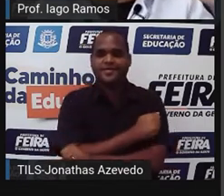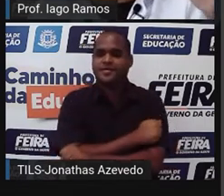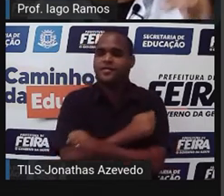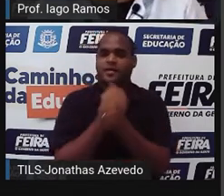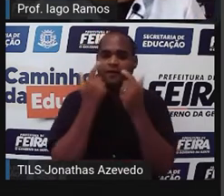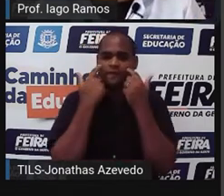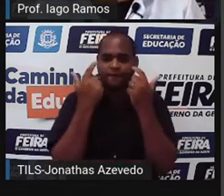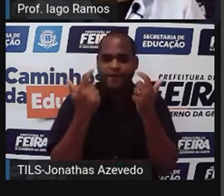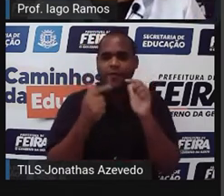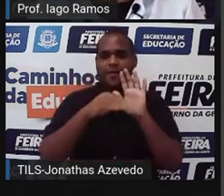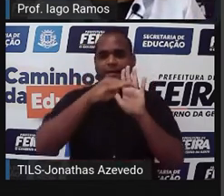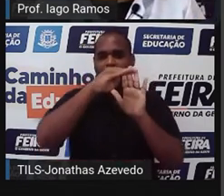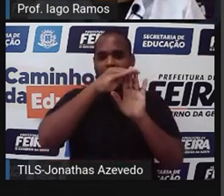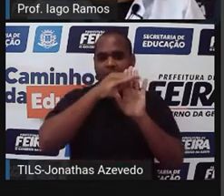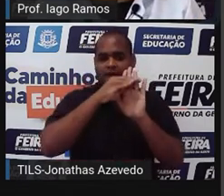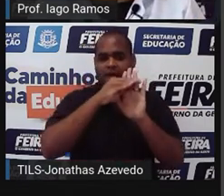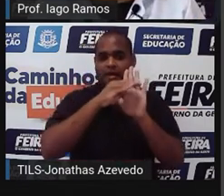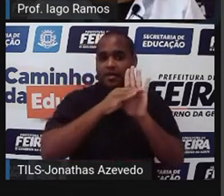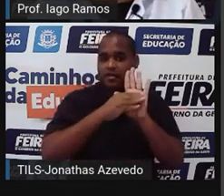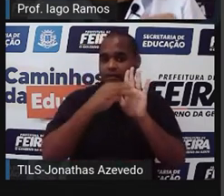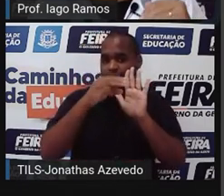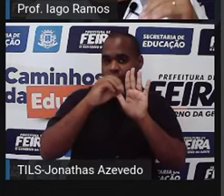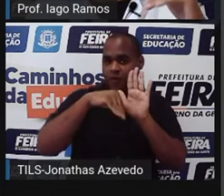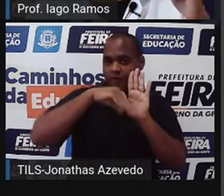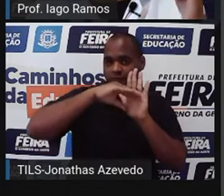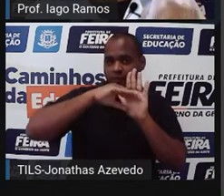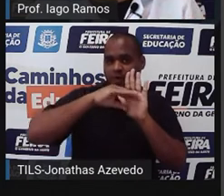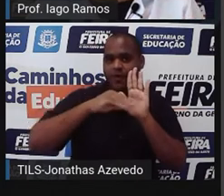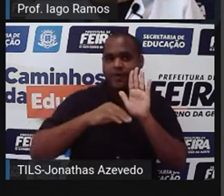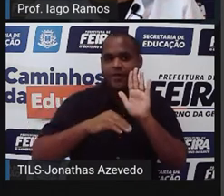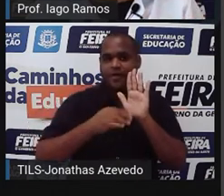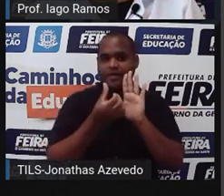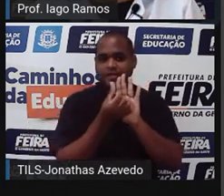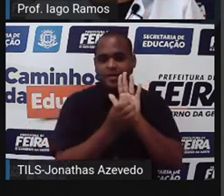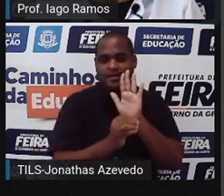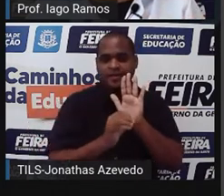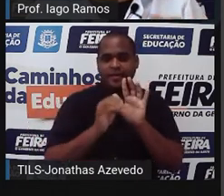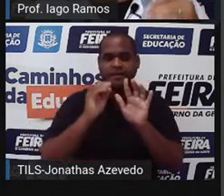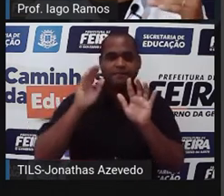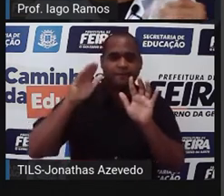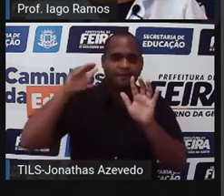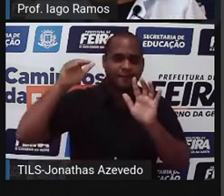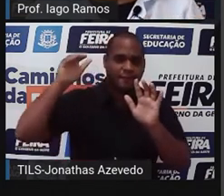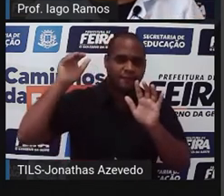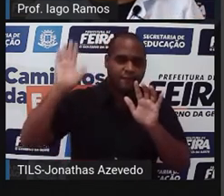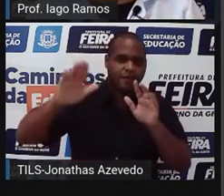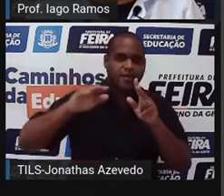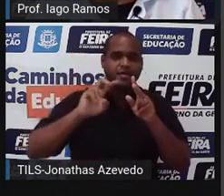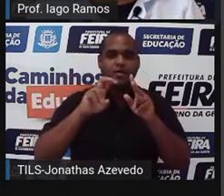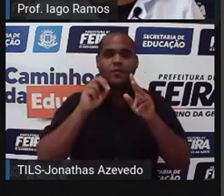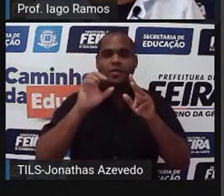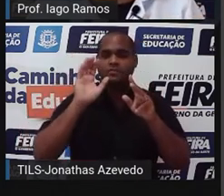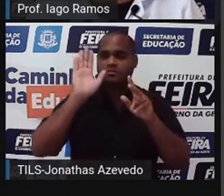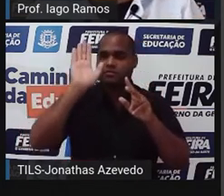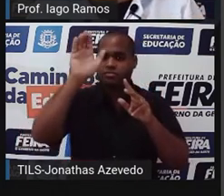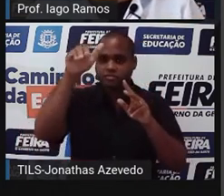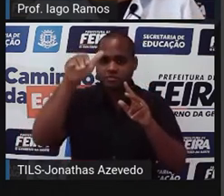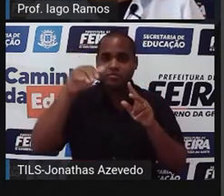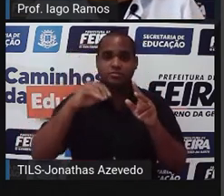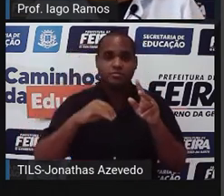a lista, 30 alunos gostam de futebol, 60 de vôlei, 50 de basquete, né?